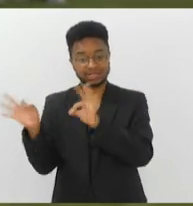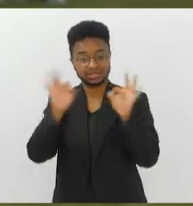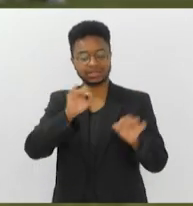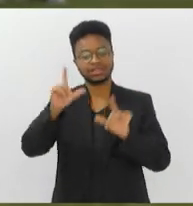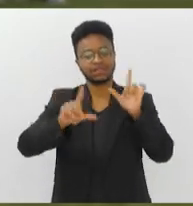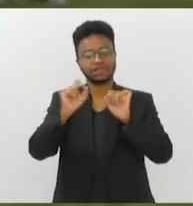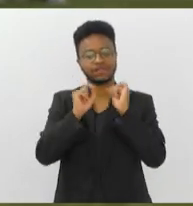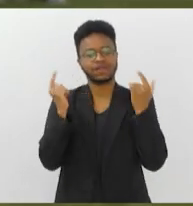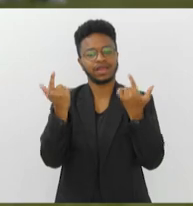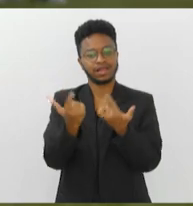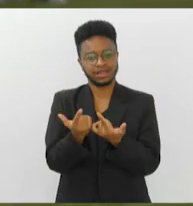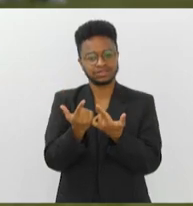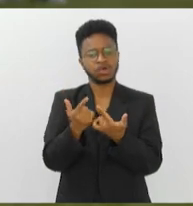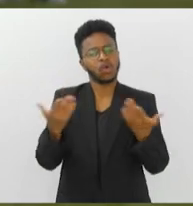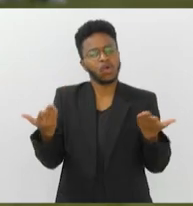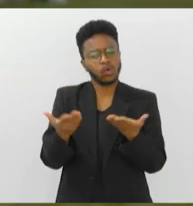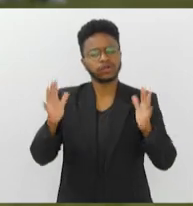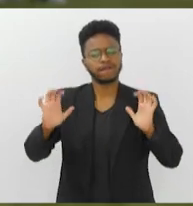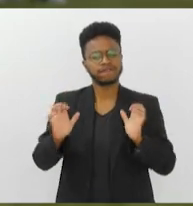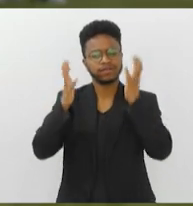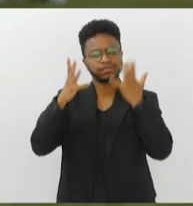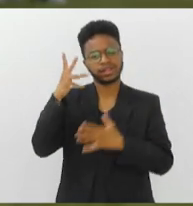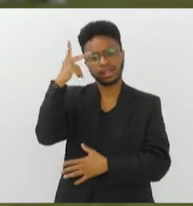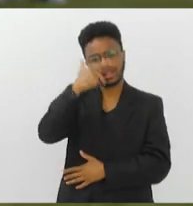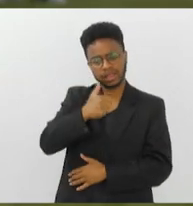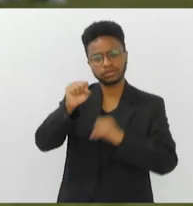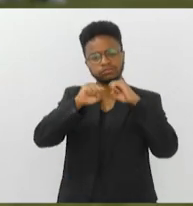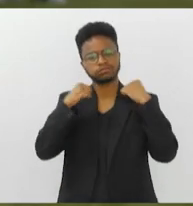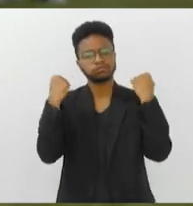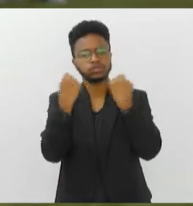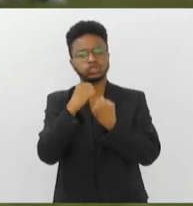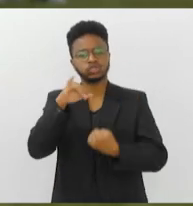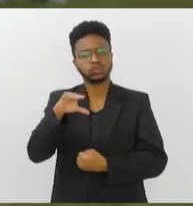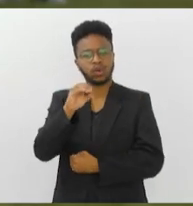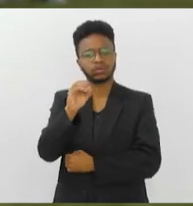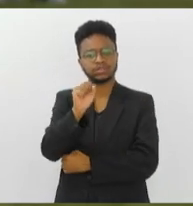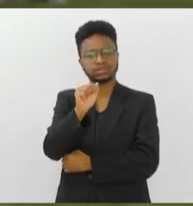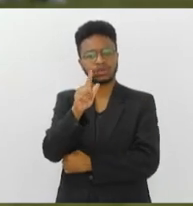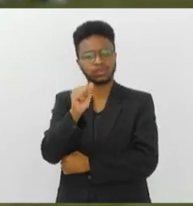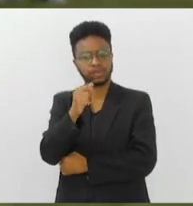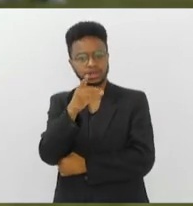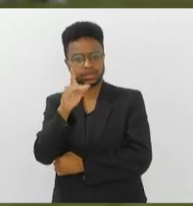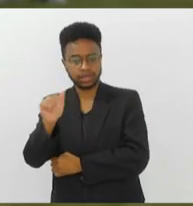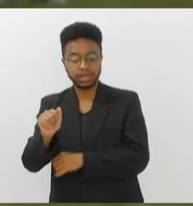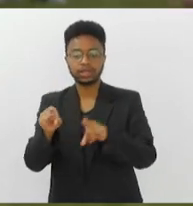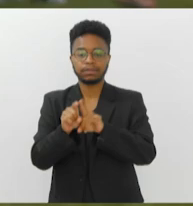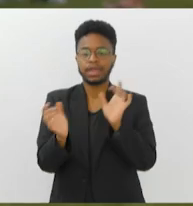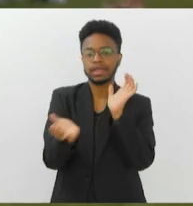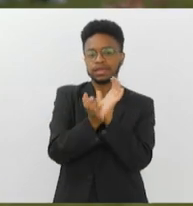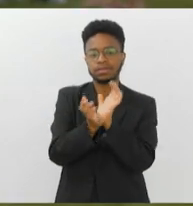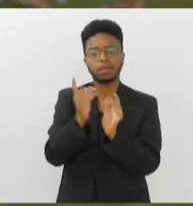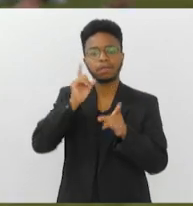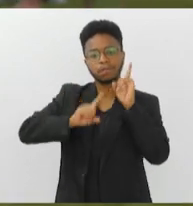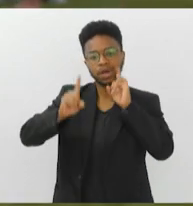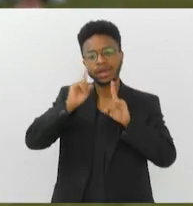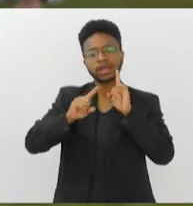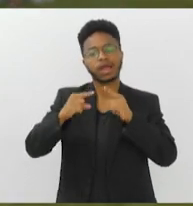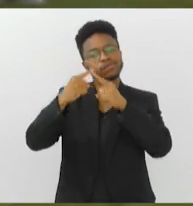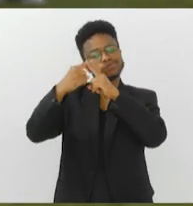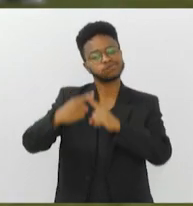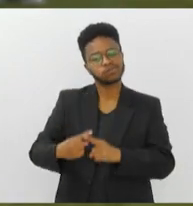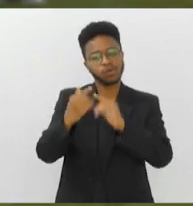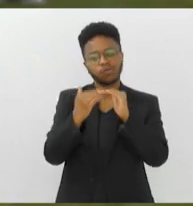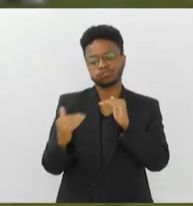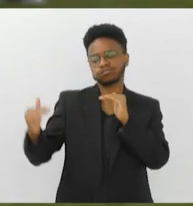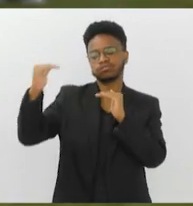a TV Alerj, uma linda festa aqui no Estádio Municipal João Saldanha. E o time da casa, o Maricá, vai disputar a Elite do